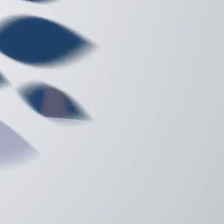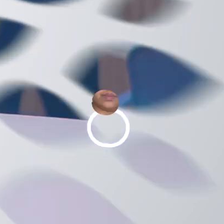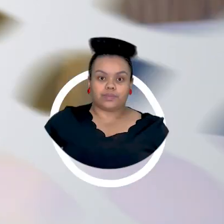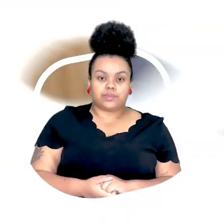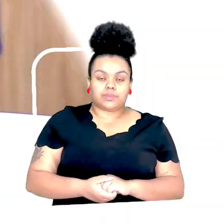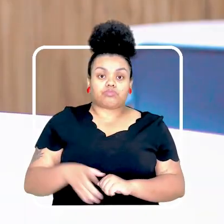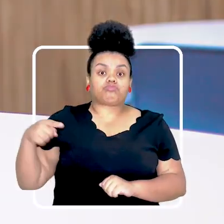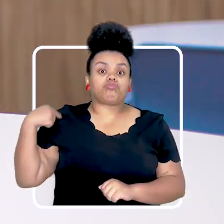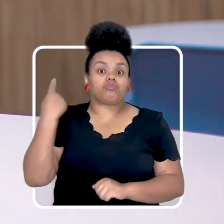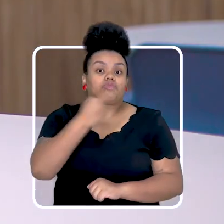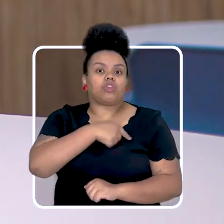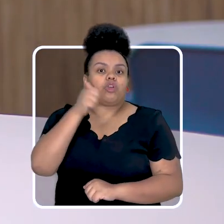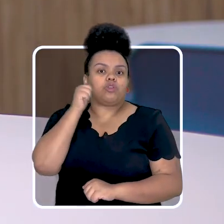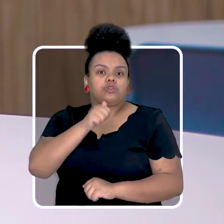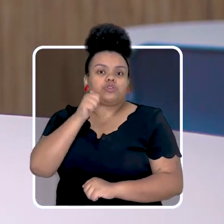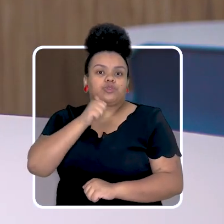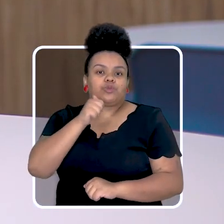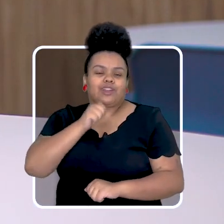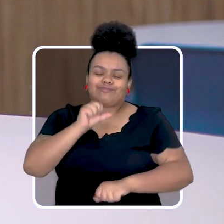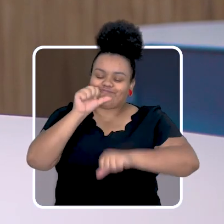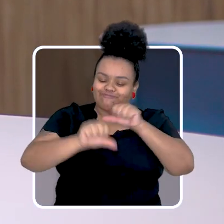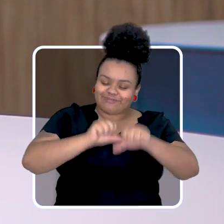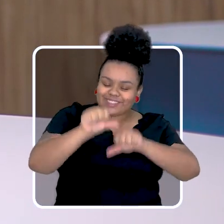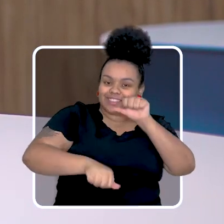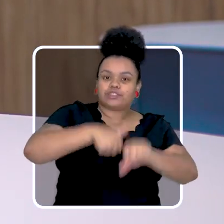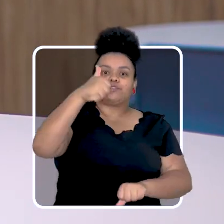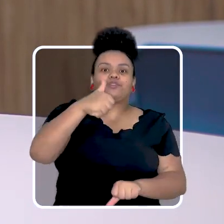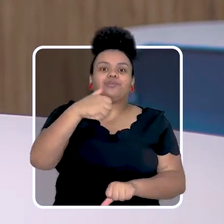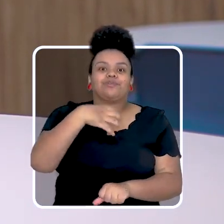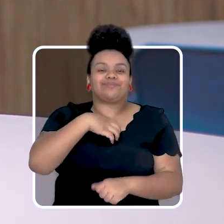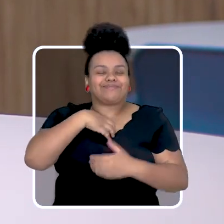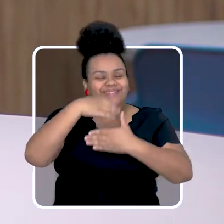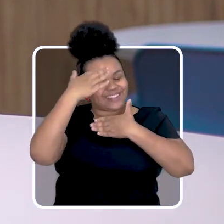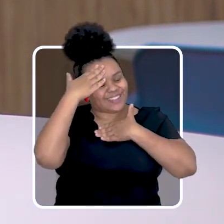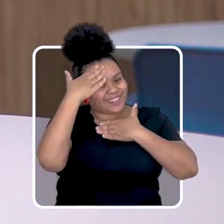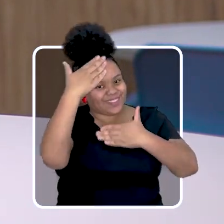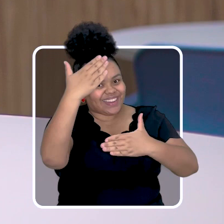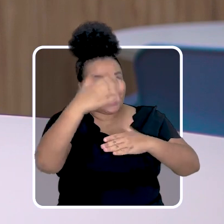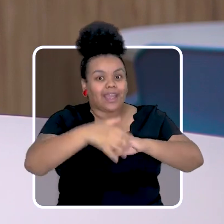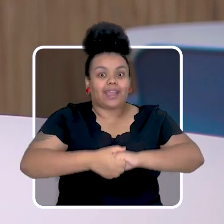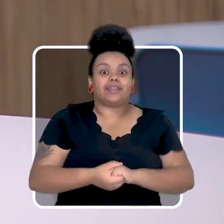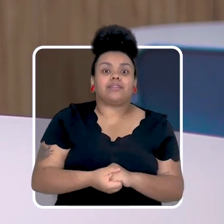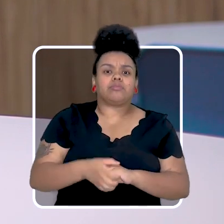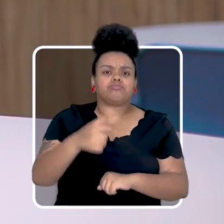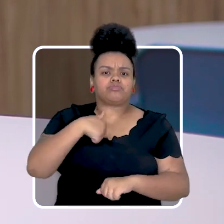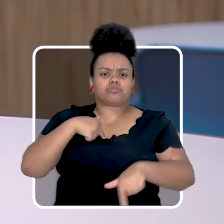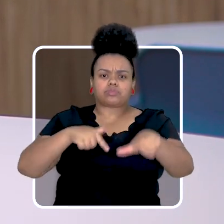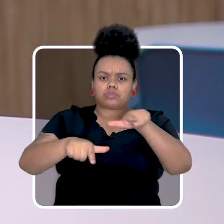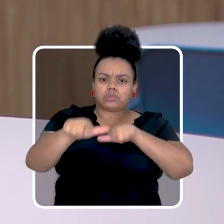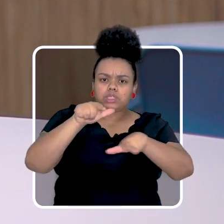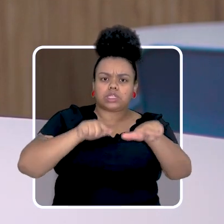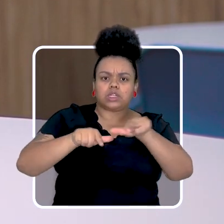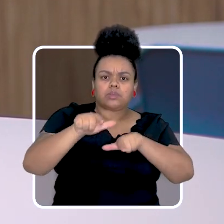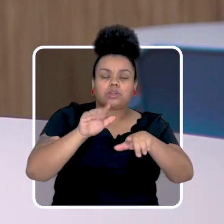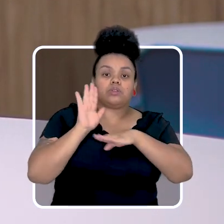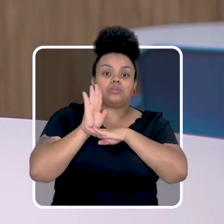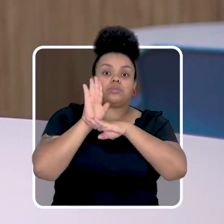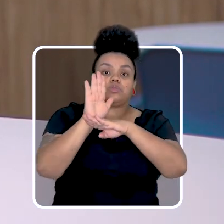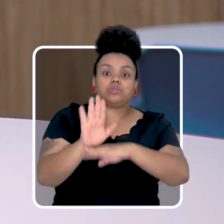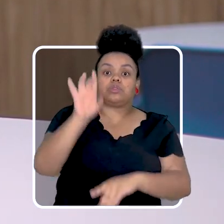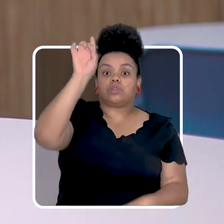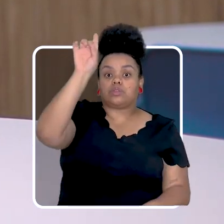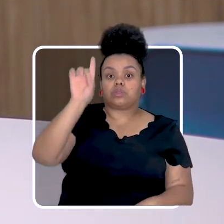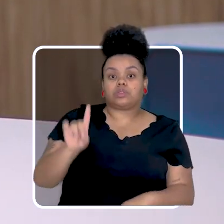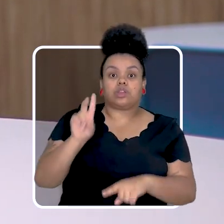Nós, mulheres, temos uma essência transformadora. Obrigada! Tenho trabalhado pela garantia de